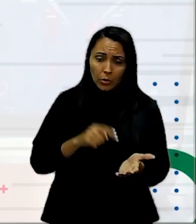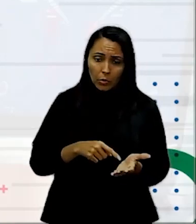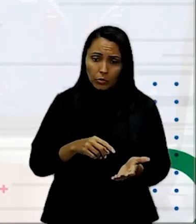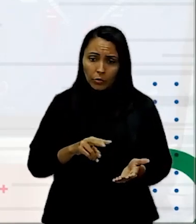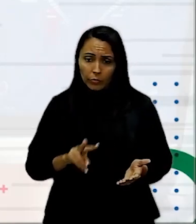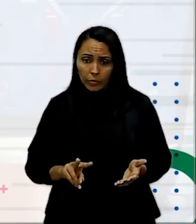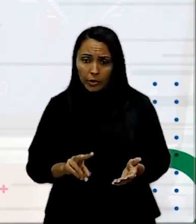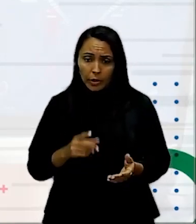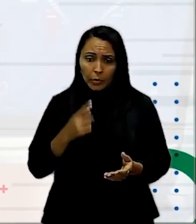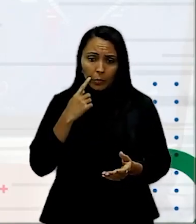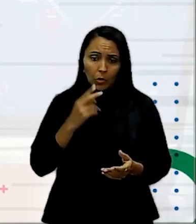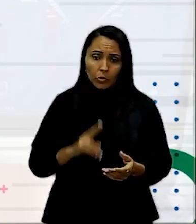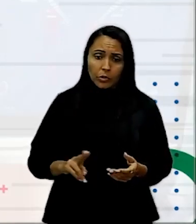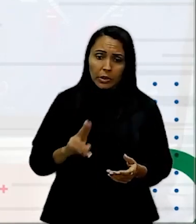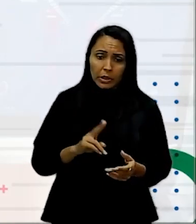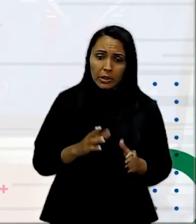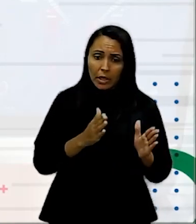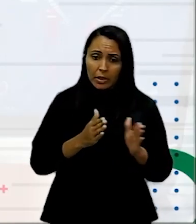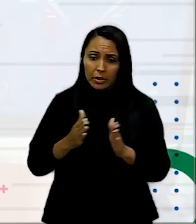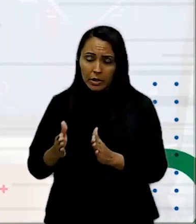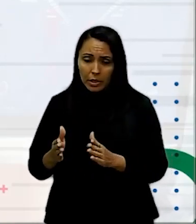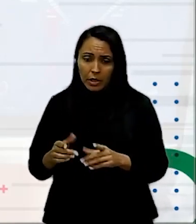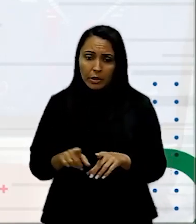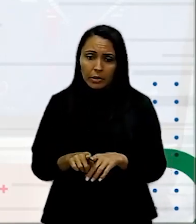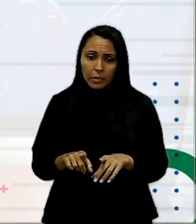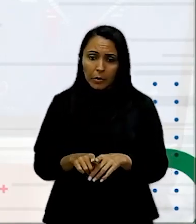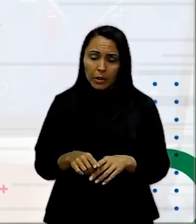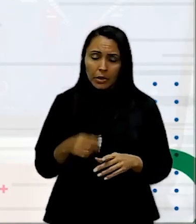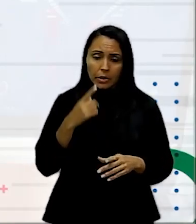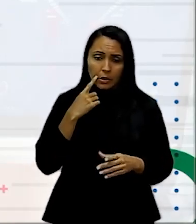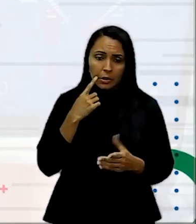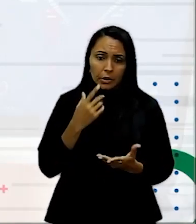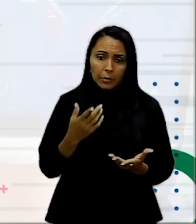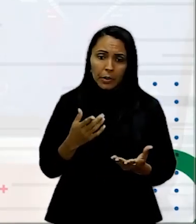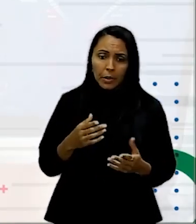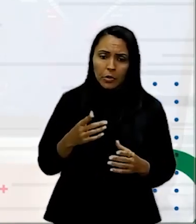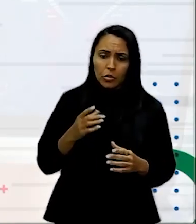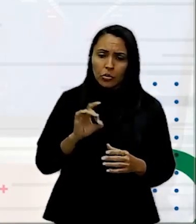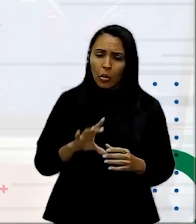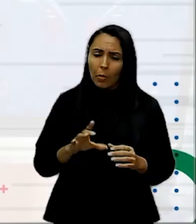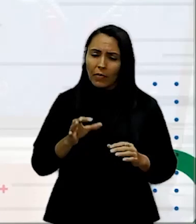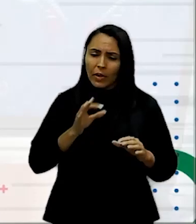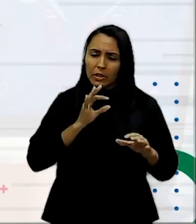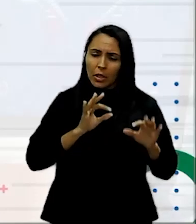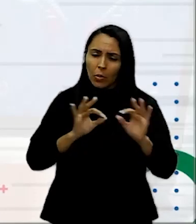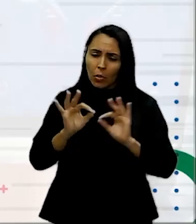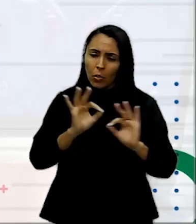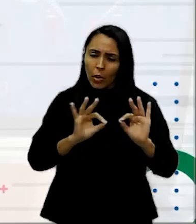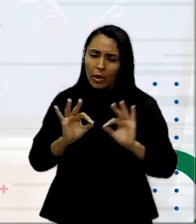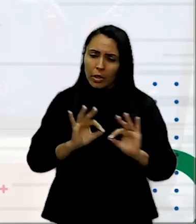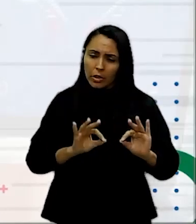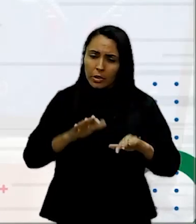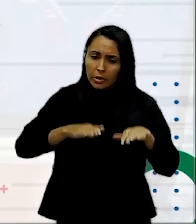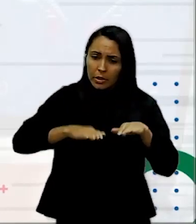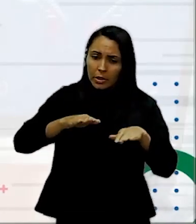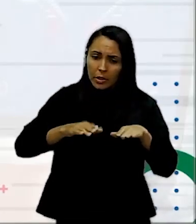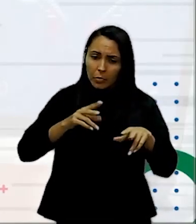alinhamento à direita, nesse caso E à esquerda, nesse caso Só para fazer aquele balanço visual Tudo bem?